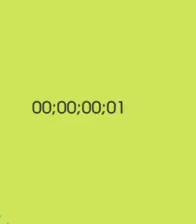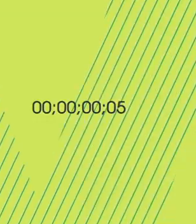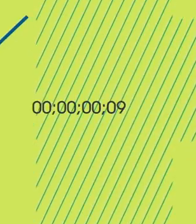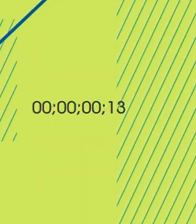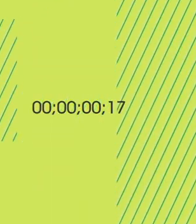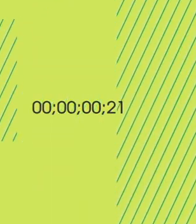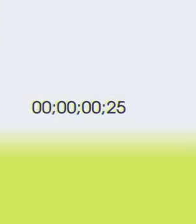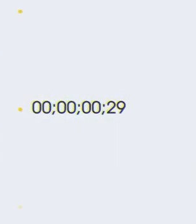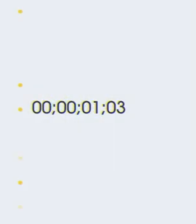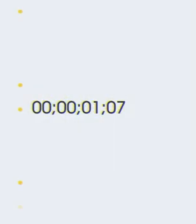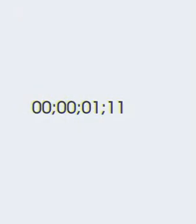próxima!